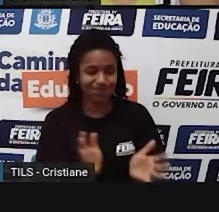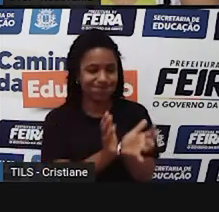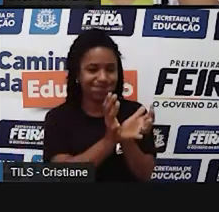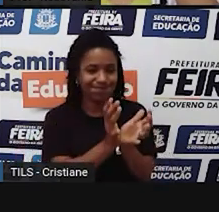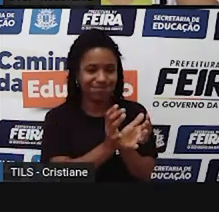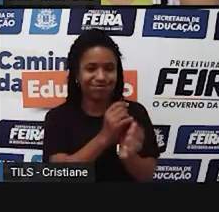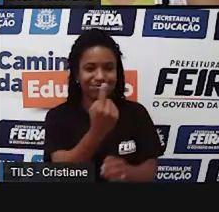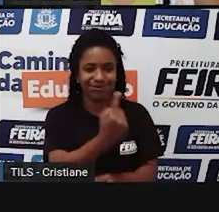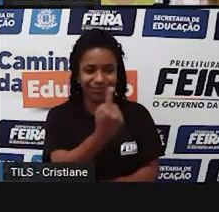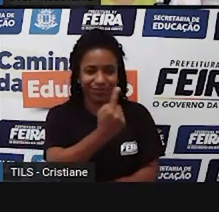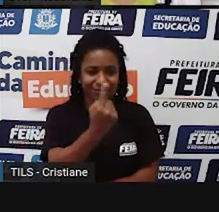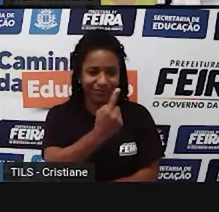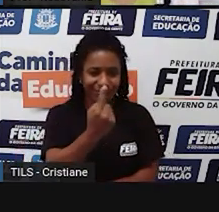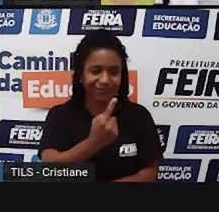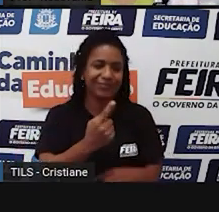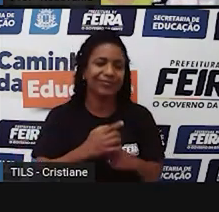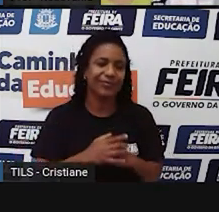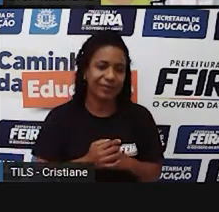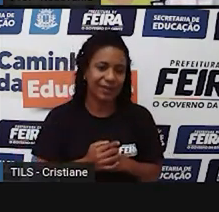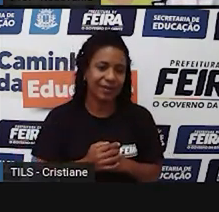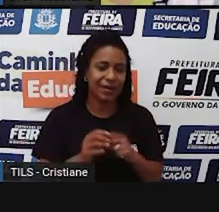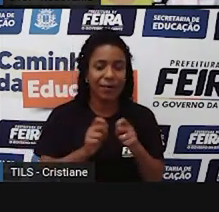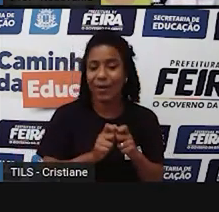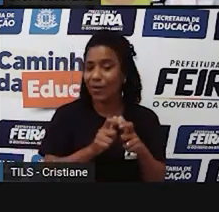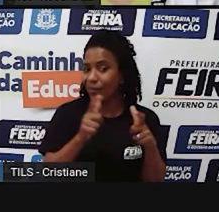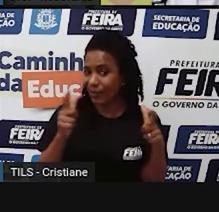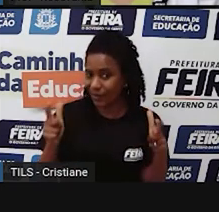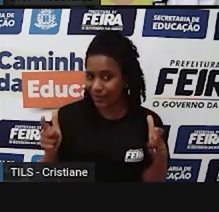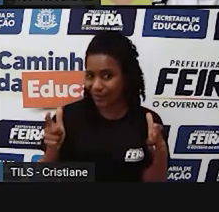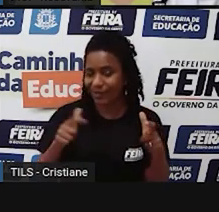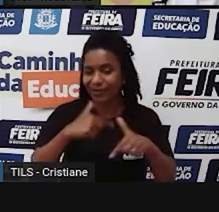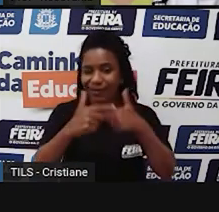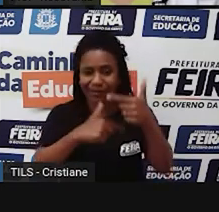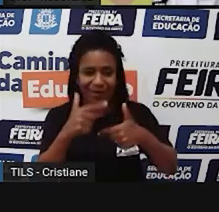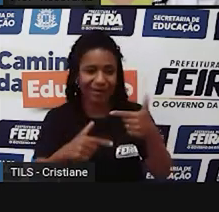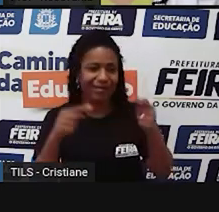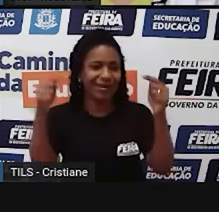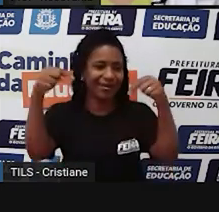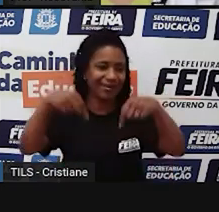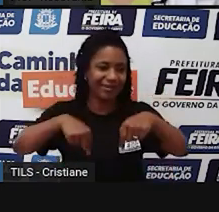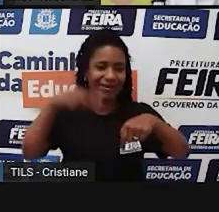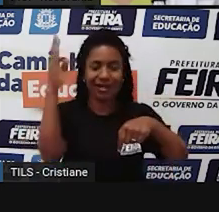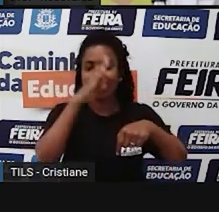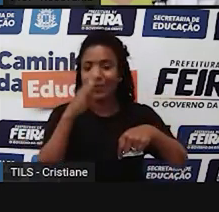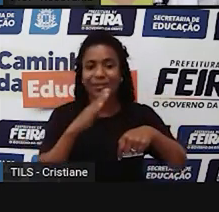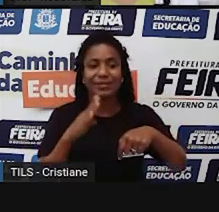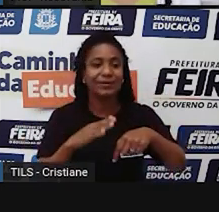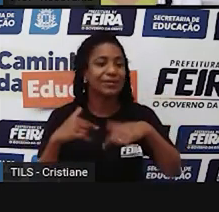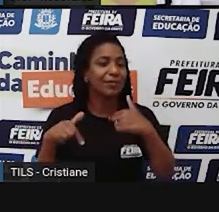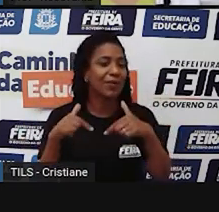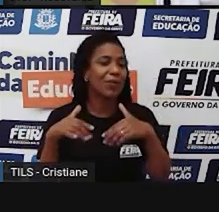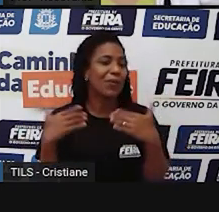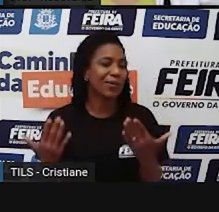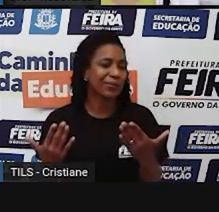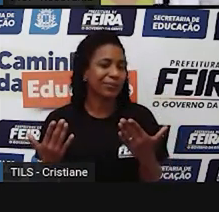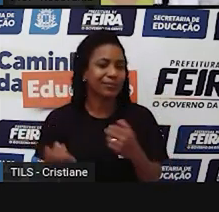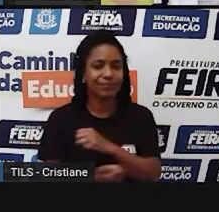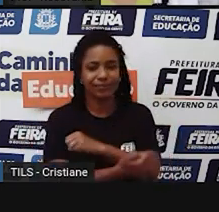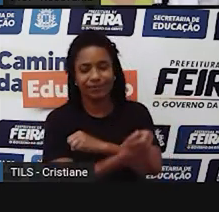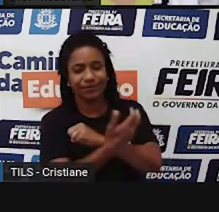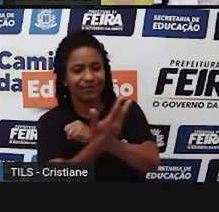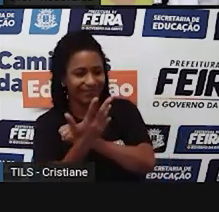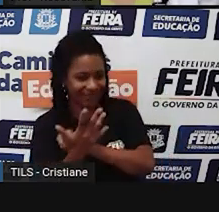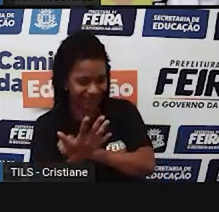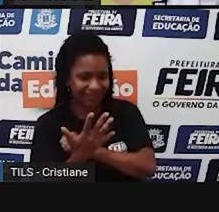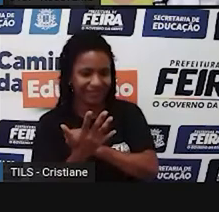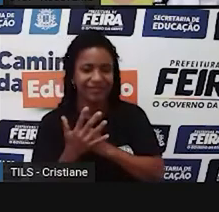consequência maior disso, é que a maioria das atividades desenvolvidas no Brasil estão voltadas para esse setor, não